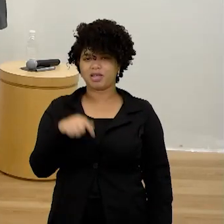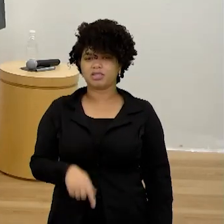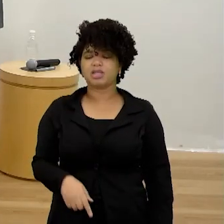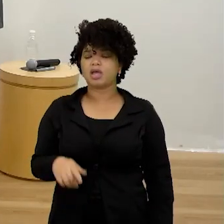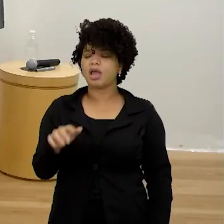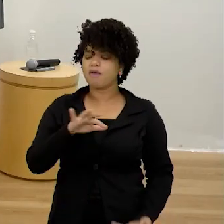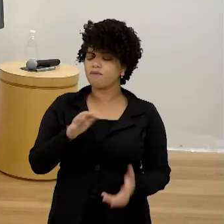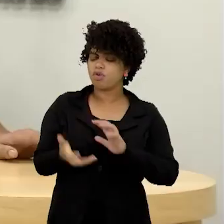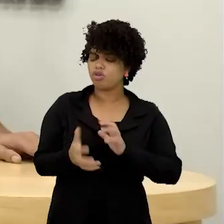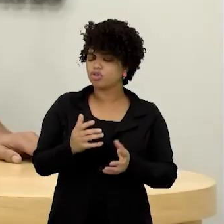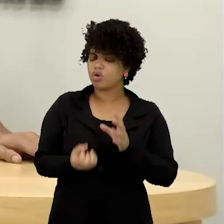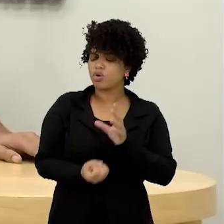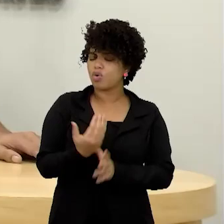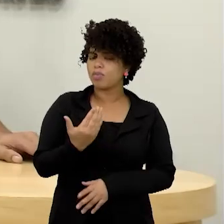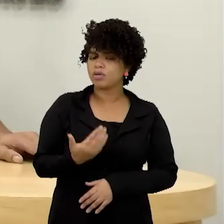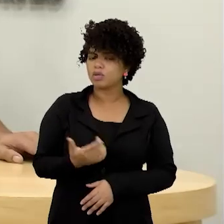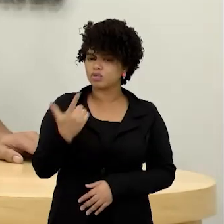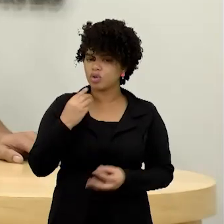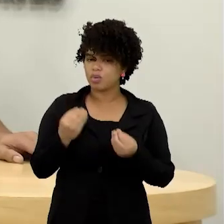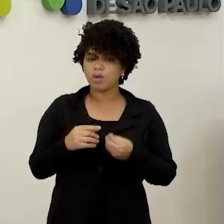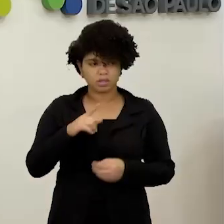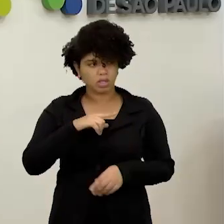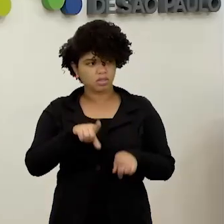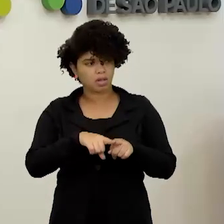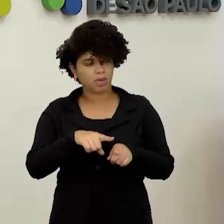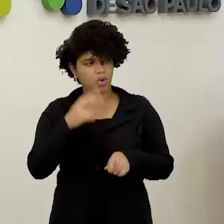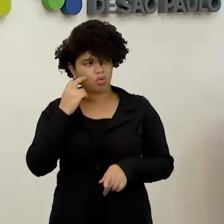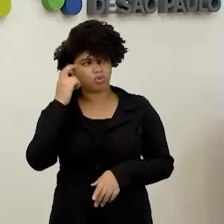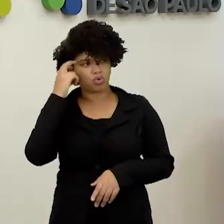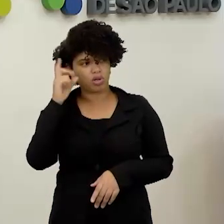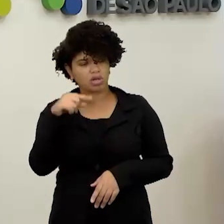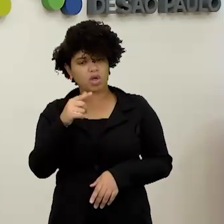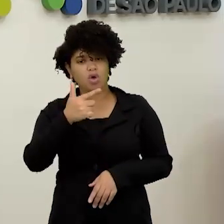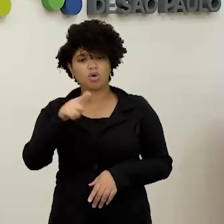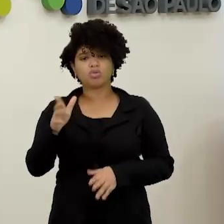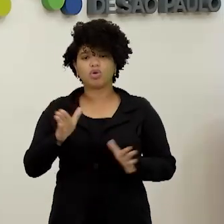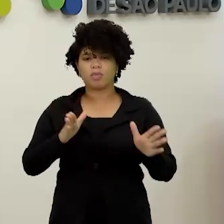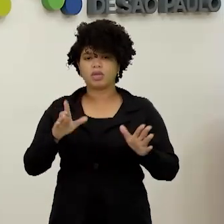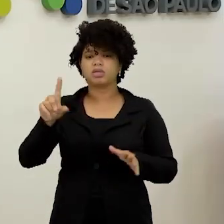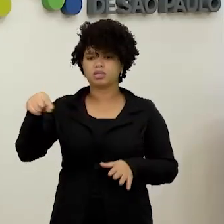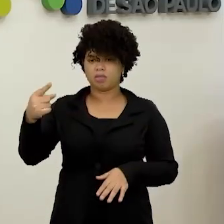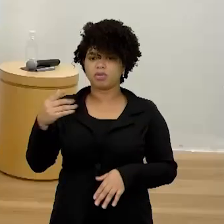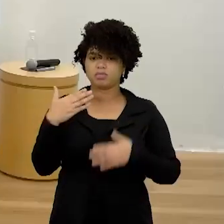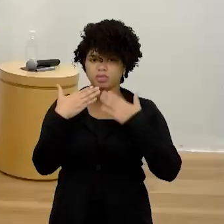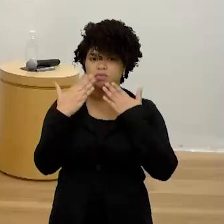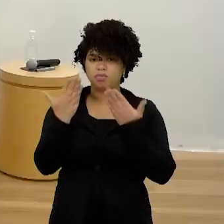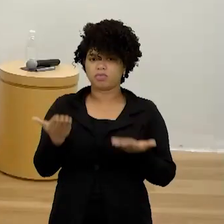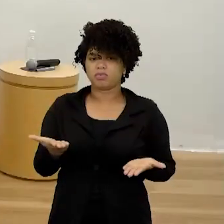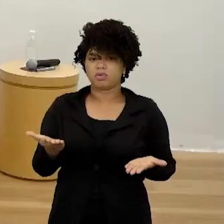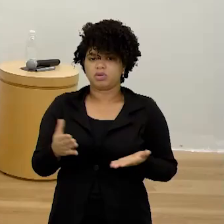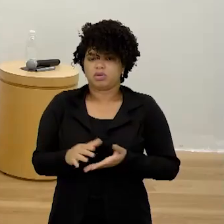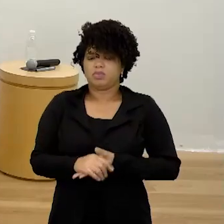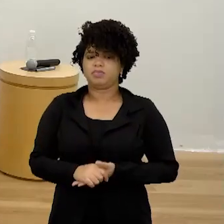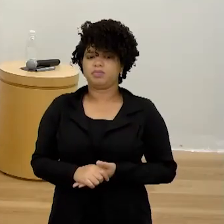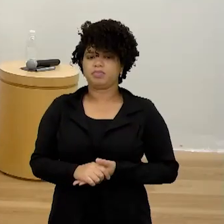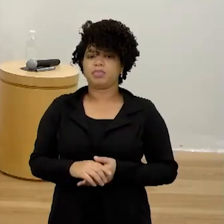revolução, Jibá. Tem a questão da revolução cultural também ou não? A revolução cultural é de uma outra época e daqui a pouco a gente chega lá. Mas sobre essa revolução, ele